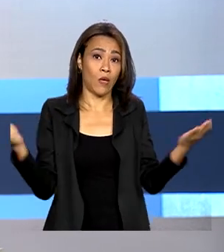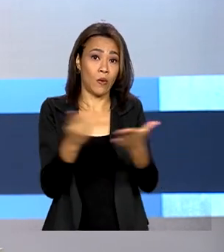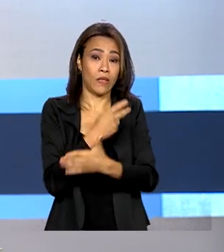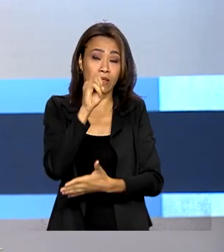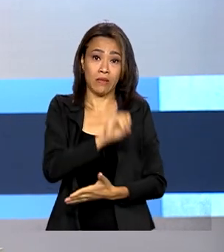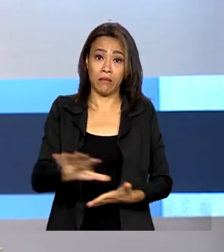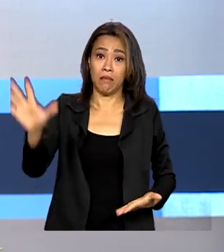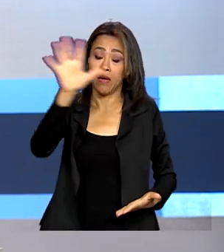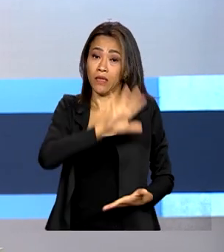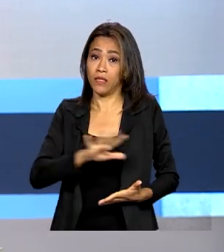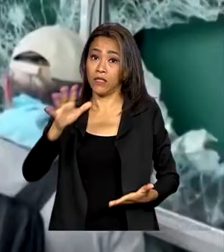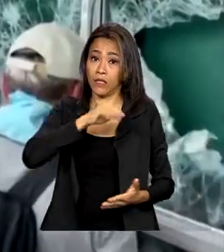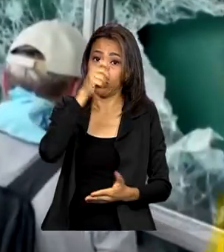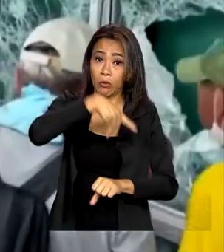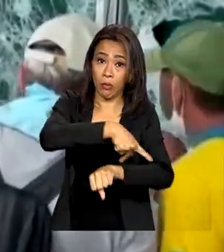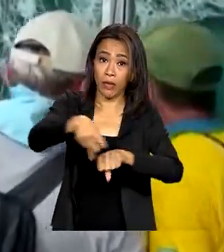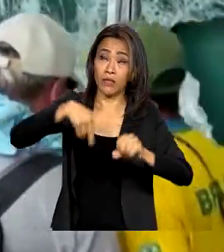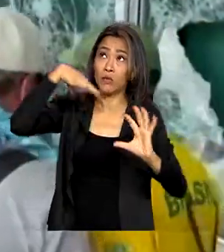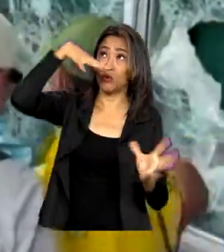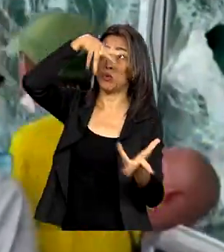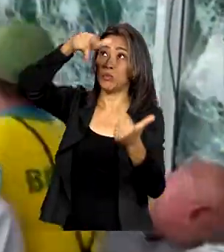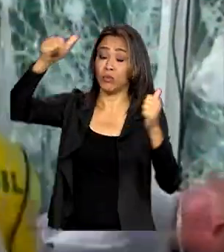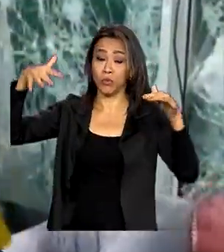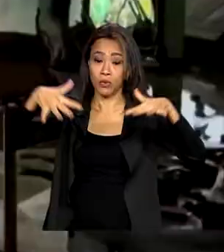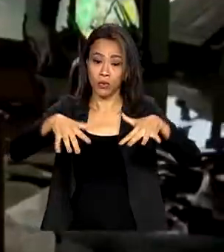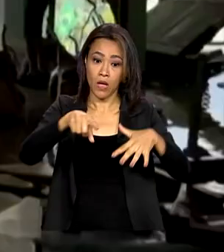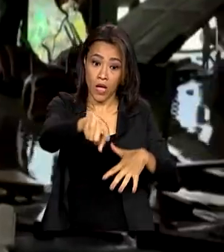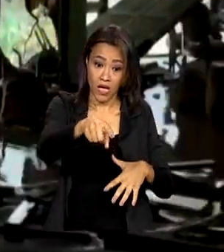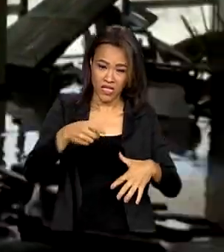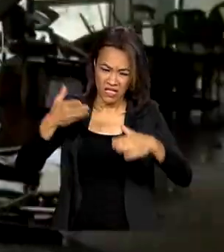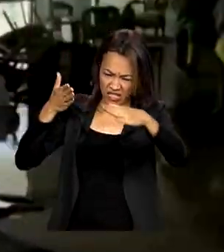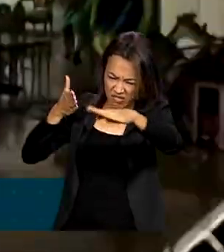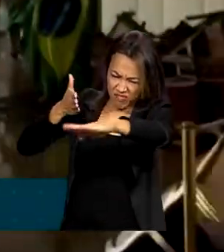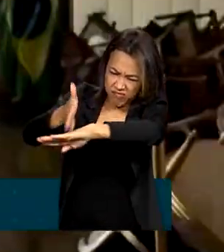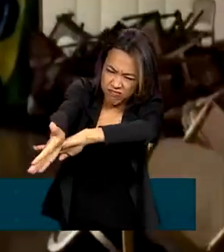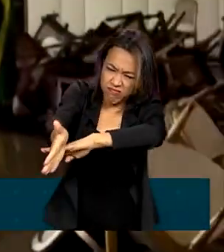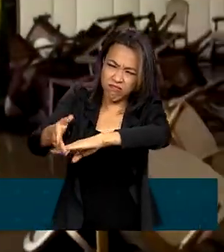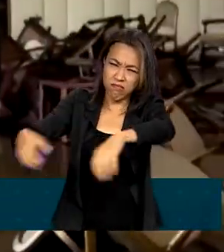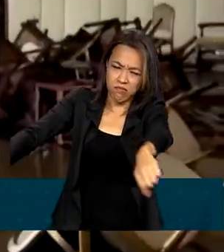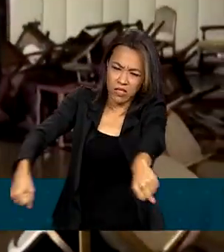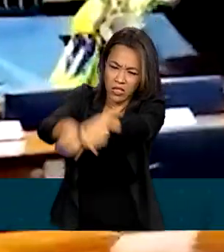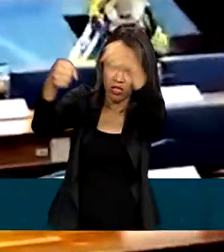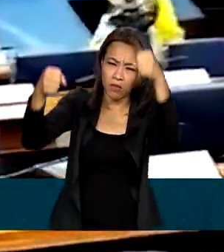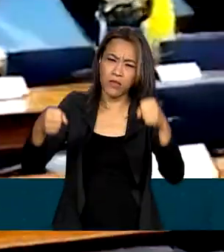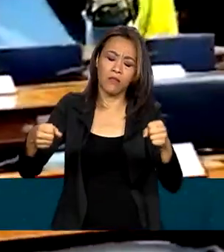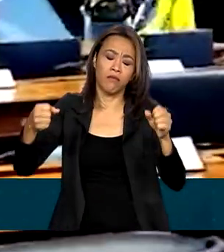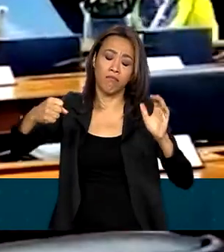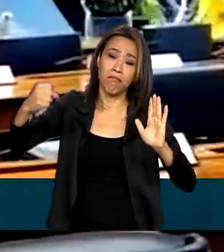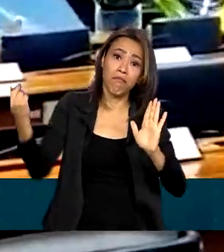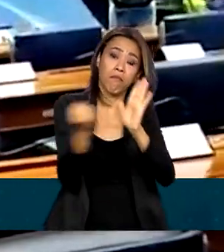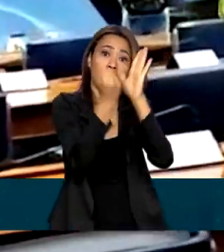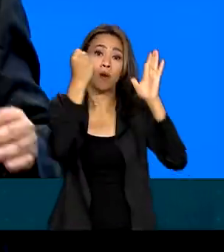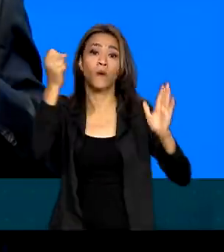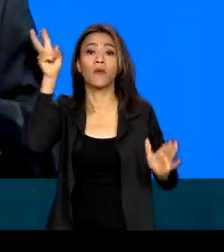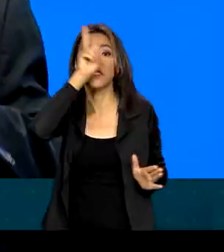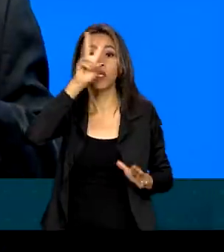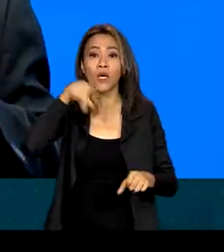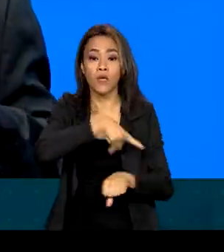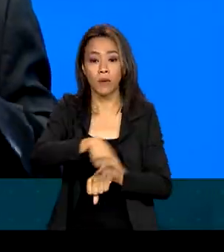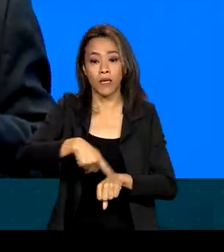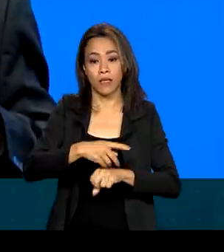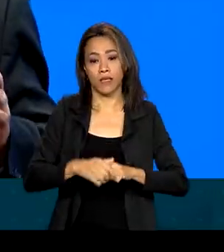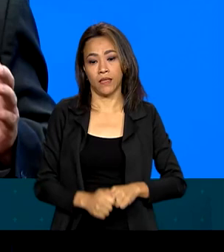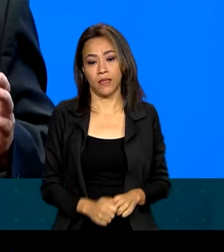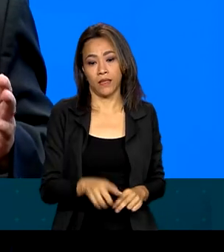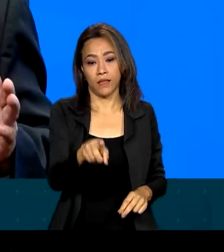tiveram que presenciar. As cenas de invasão e destruição ficaram marcadas na história do país. Nós vivemos